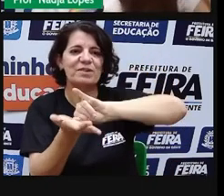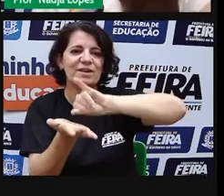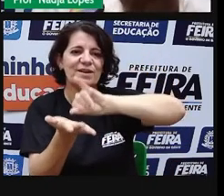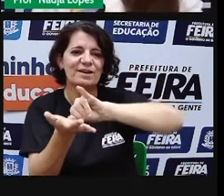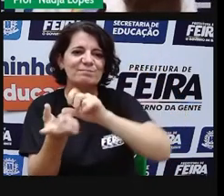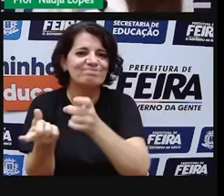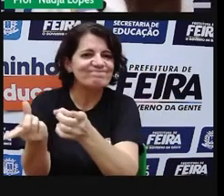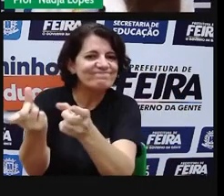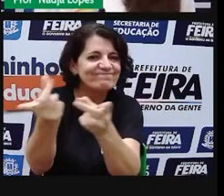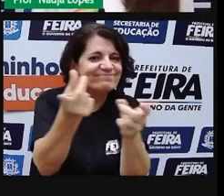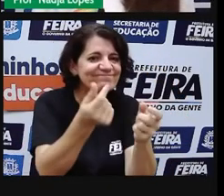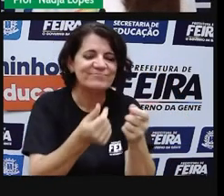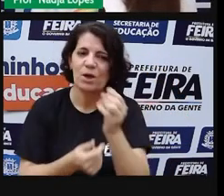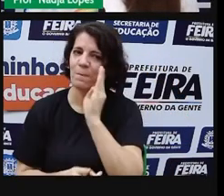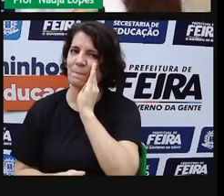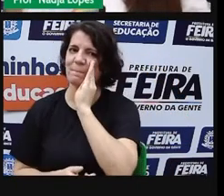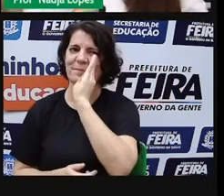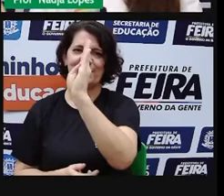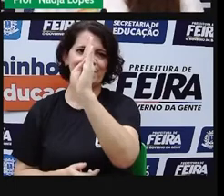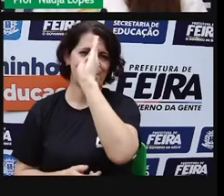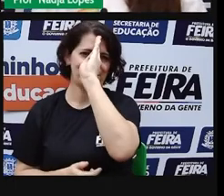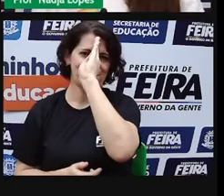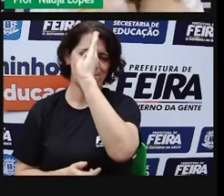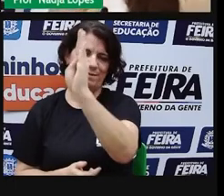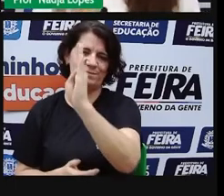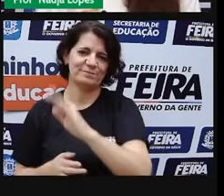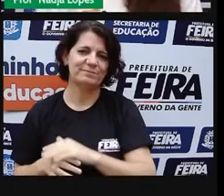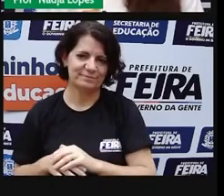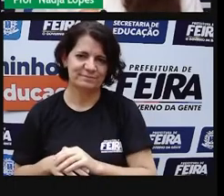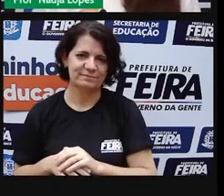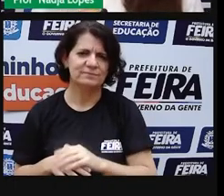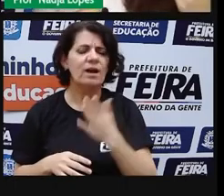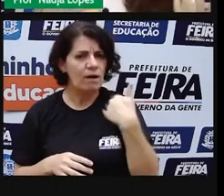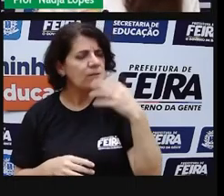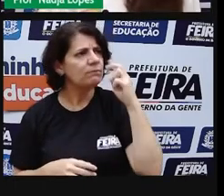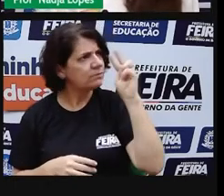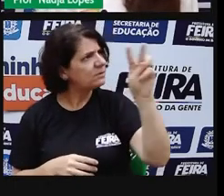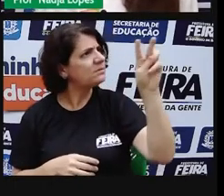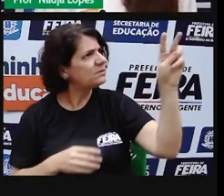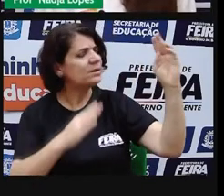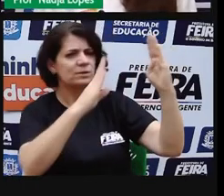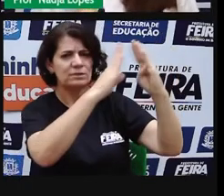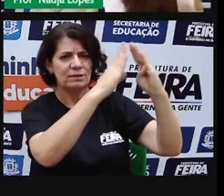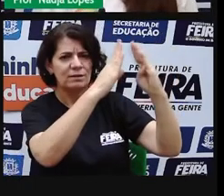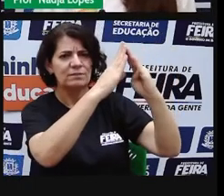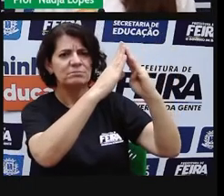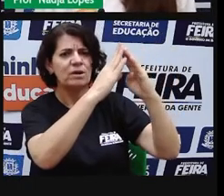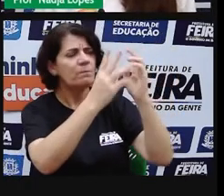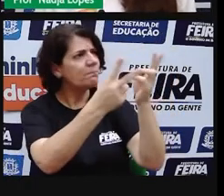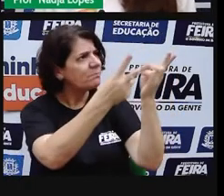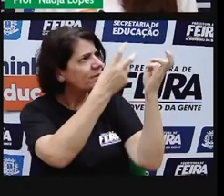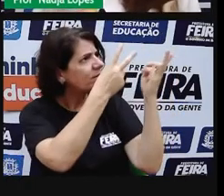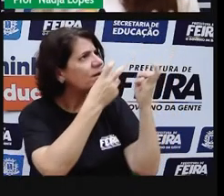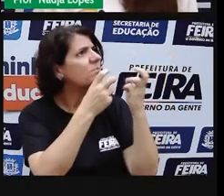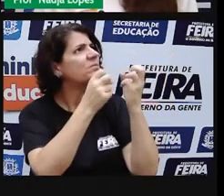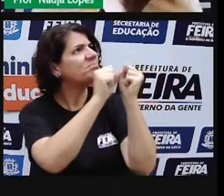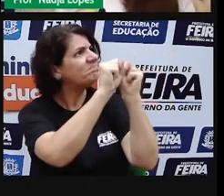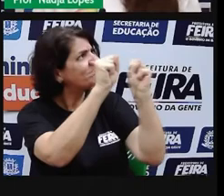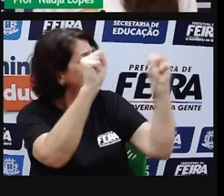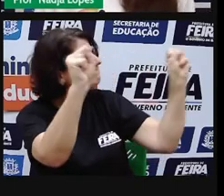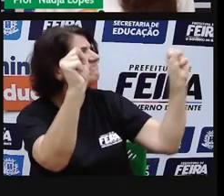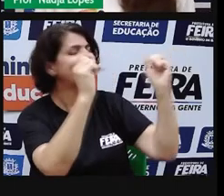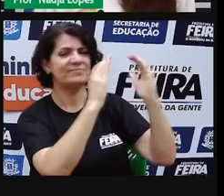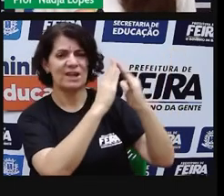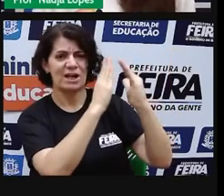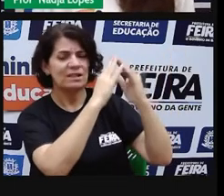apesar da gente ver esse projeto, né, arquitetônico mais avançado, cada dia a gente percebe como vem crescendo em estrutura,